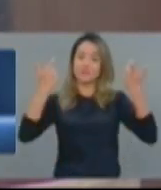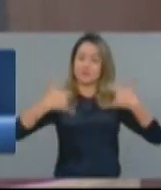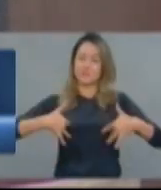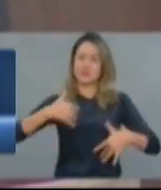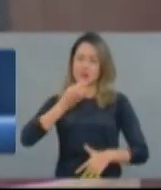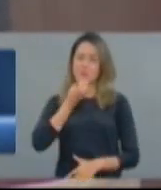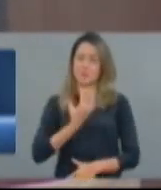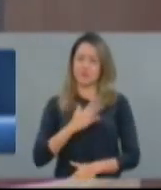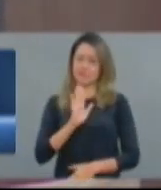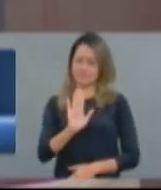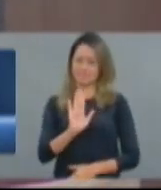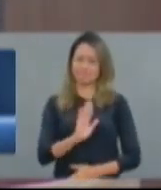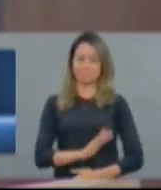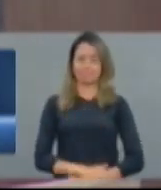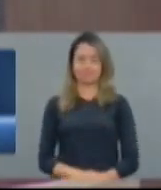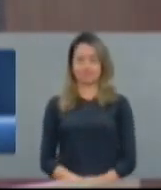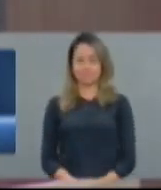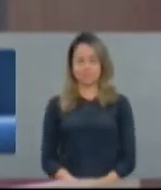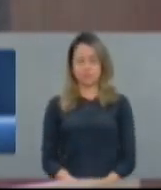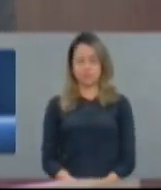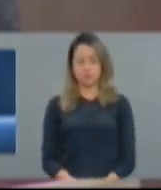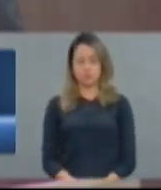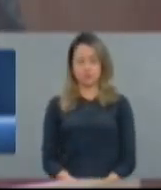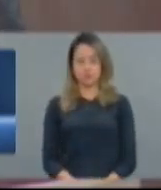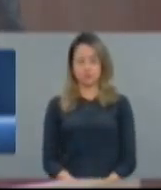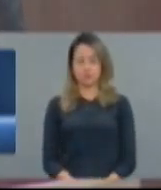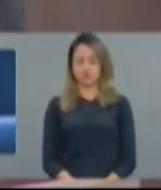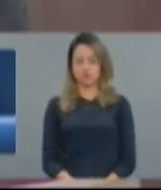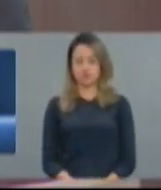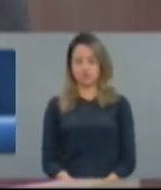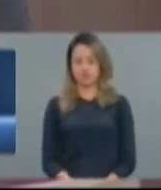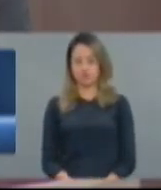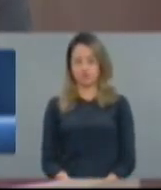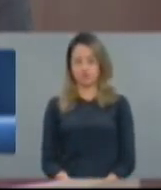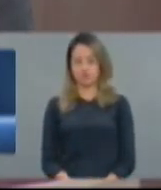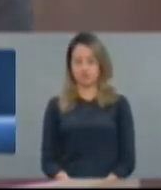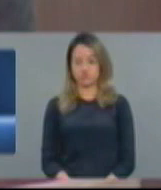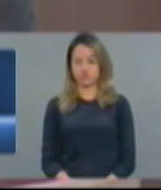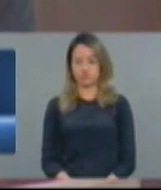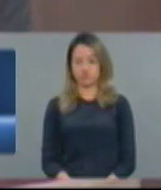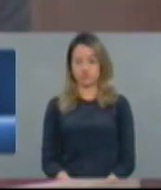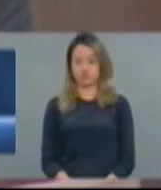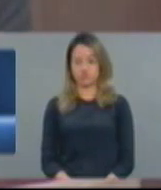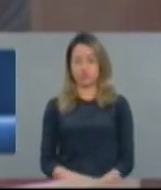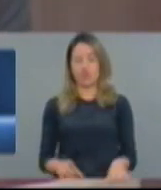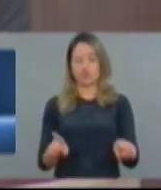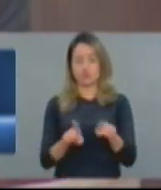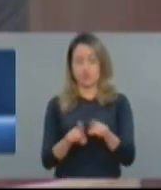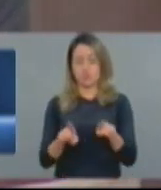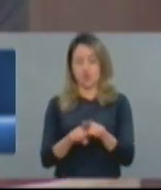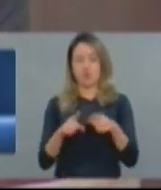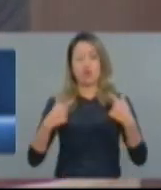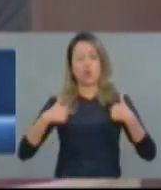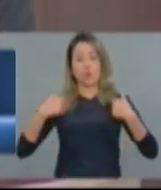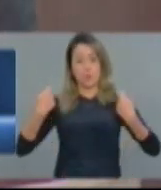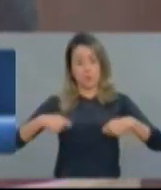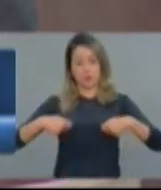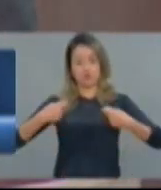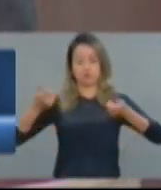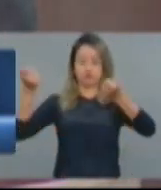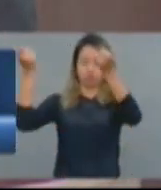tribuna antes da nossa fala. Da mesma maneira, eu tive que ouvir pela manhã